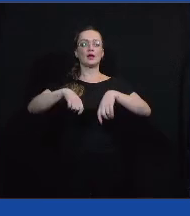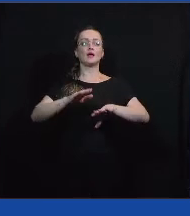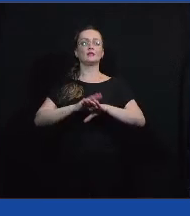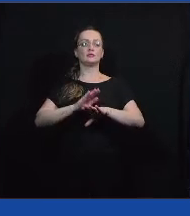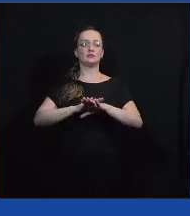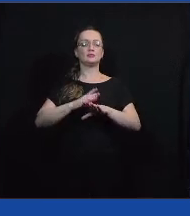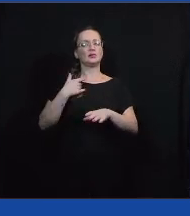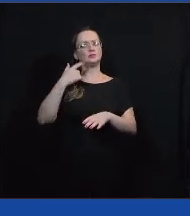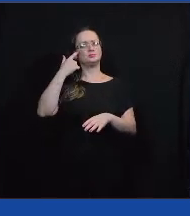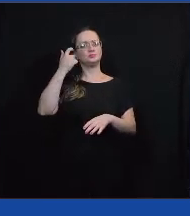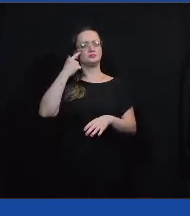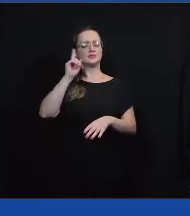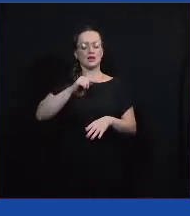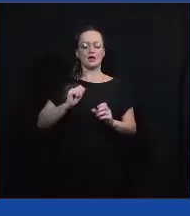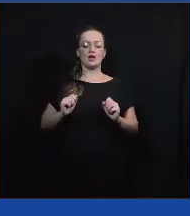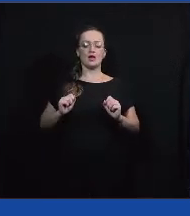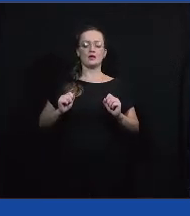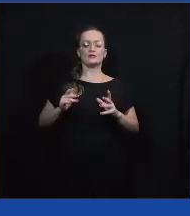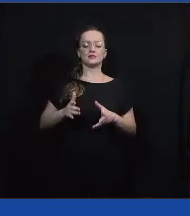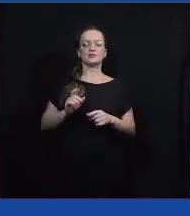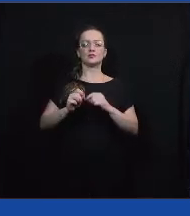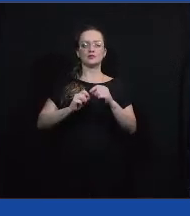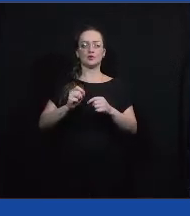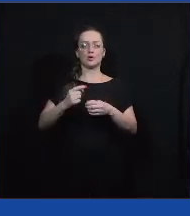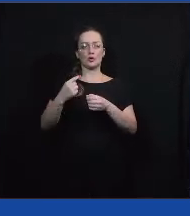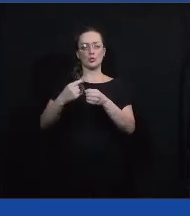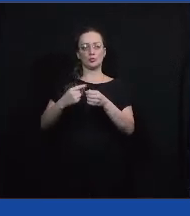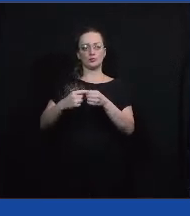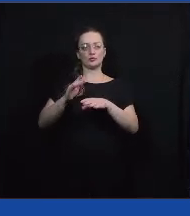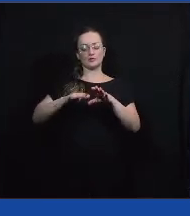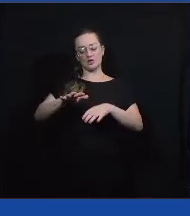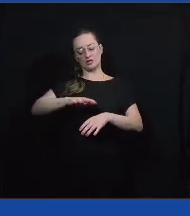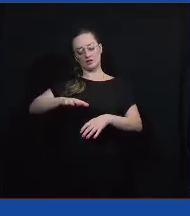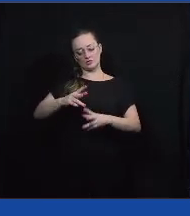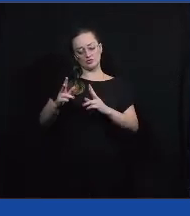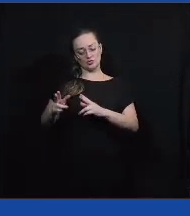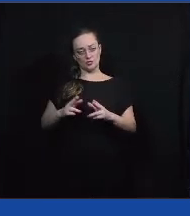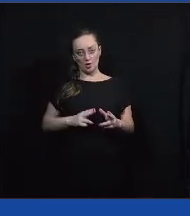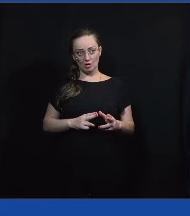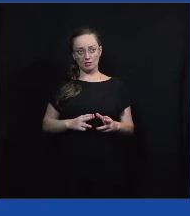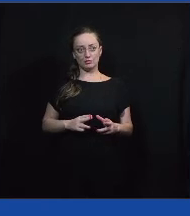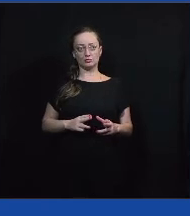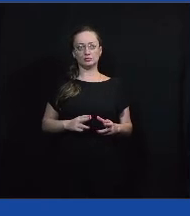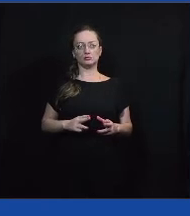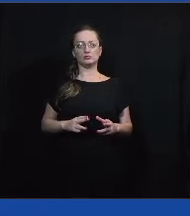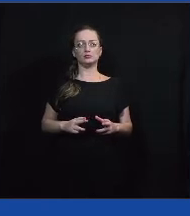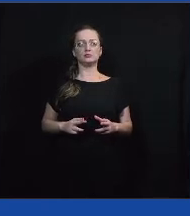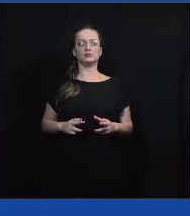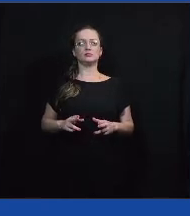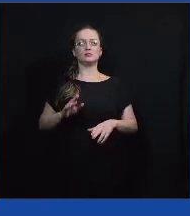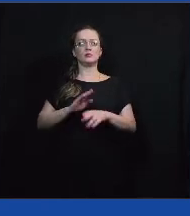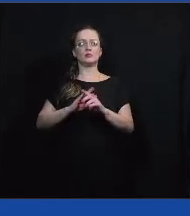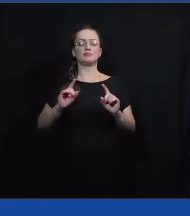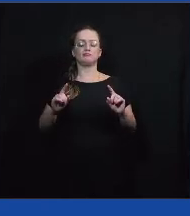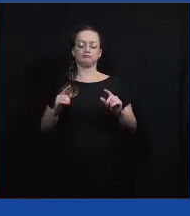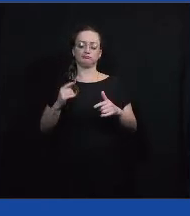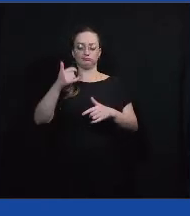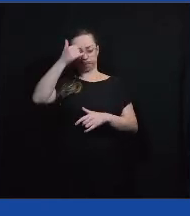presumir que seriam iniciativas de municípios da mesma região para combater o problema.